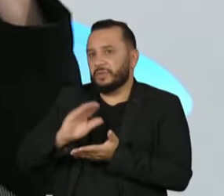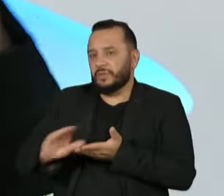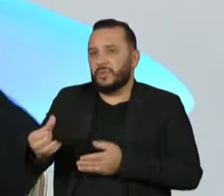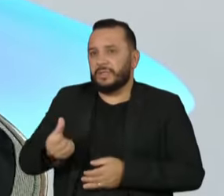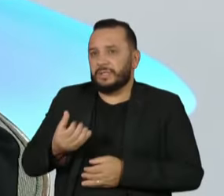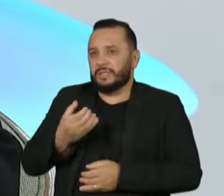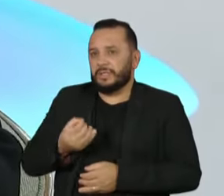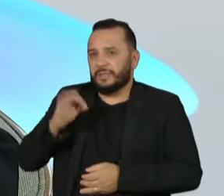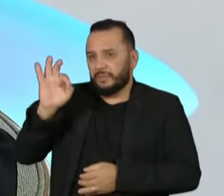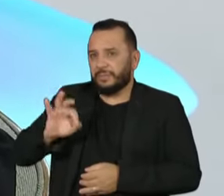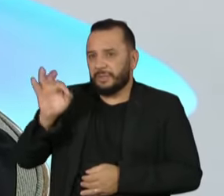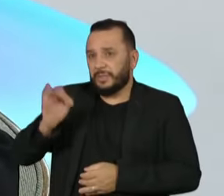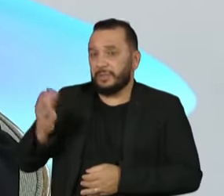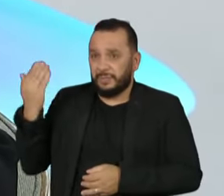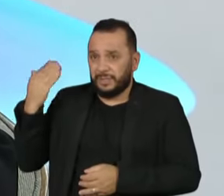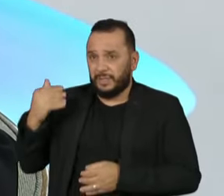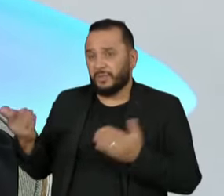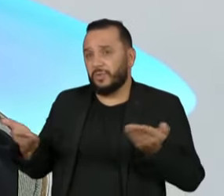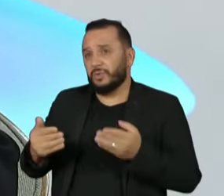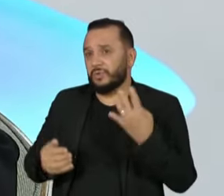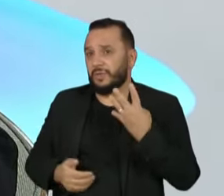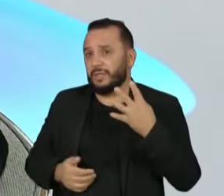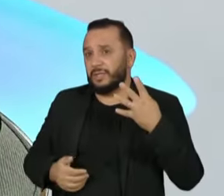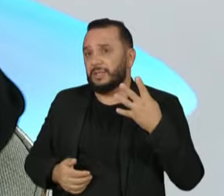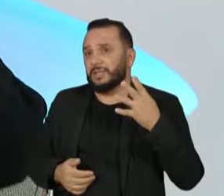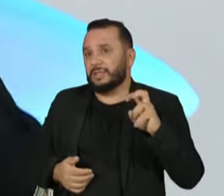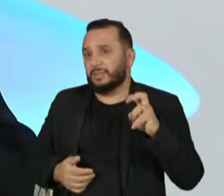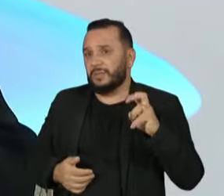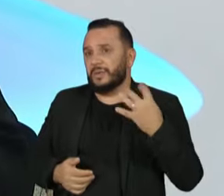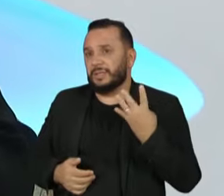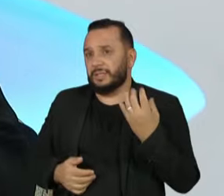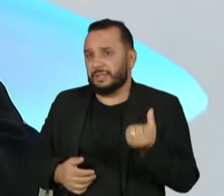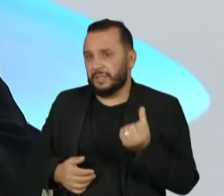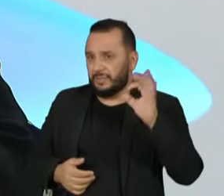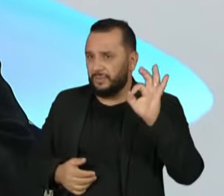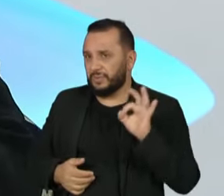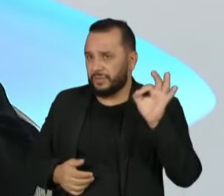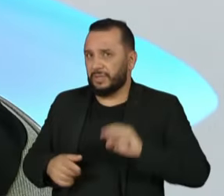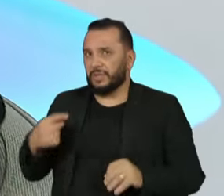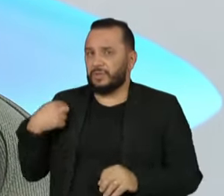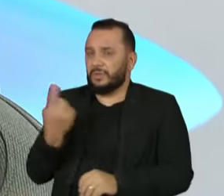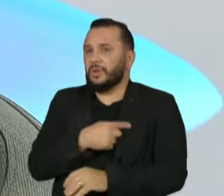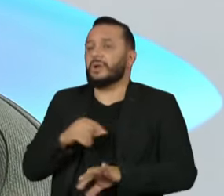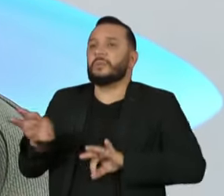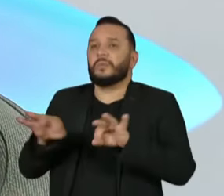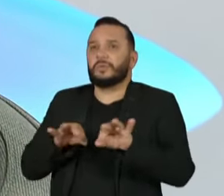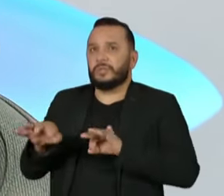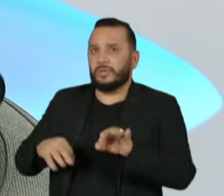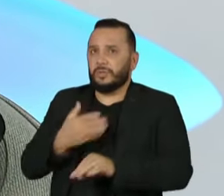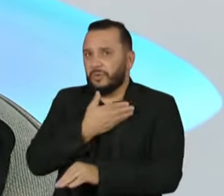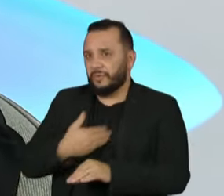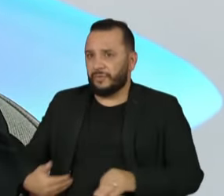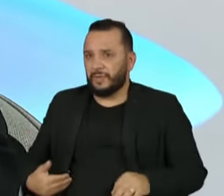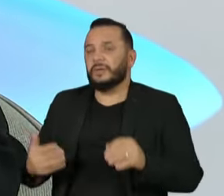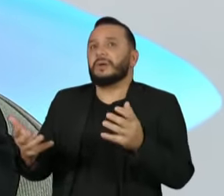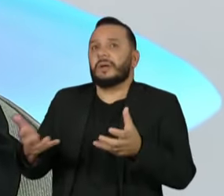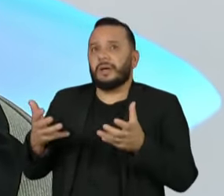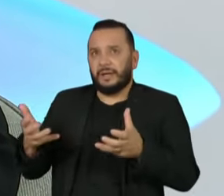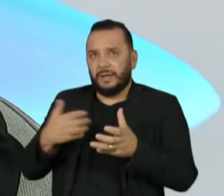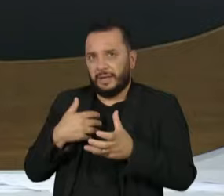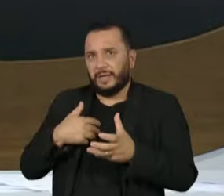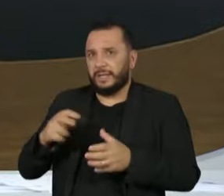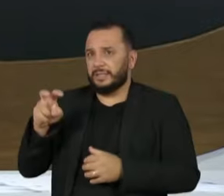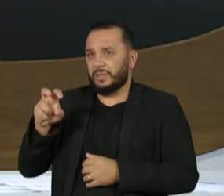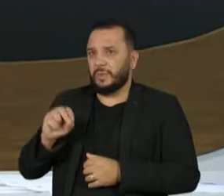% do passado e hoje não passa de 45%, 46%. Já está no nosso programa de governo começar já, inclusive, com pelo menos